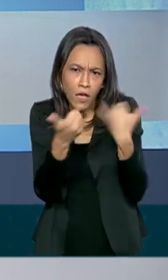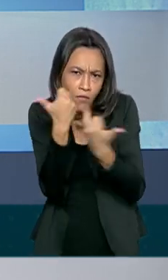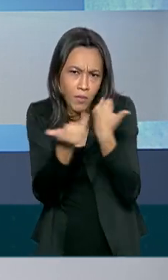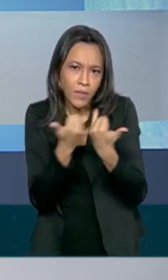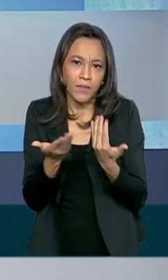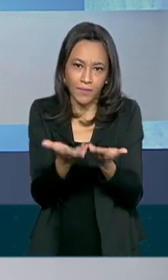aplicativo. E aí